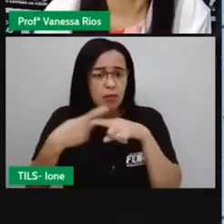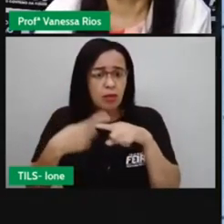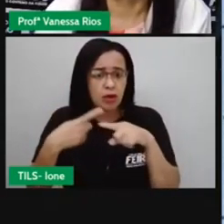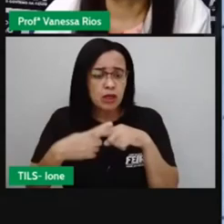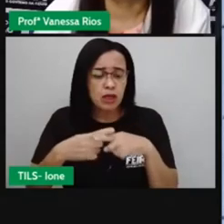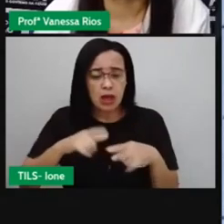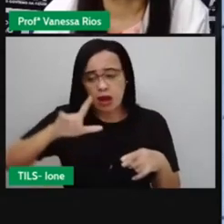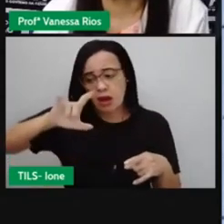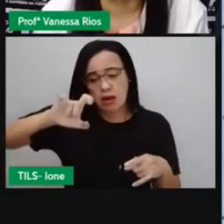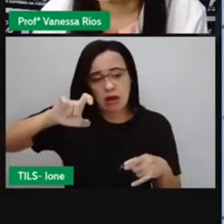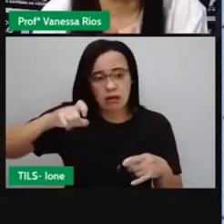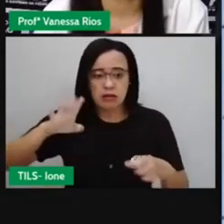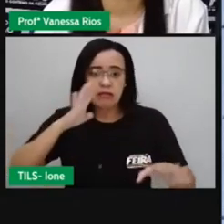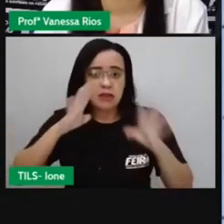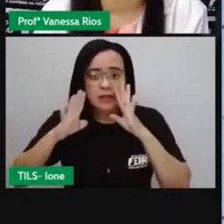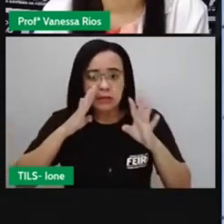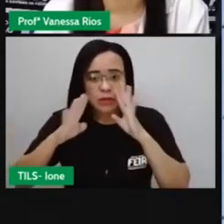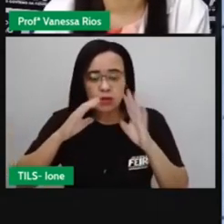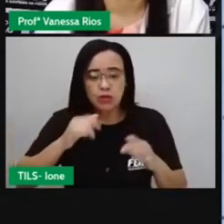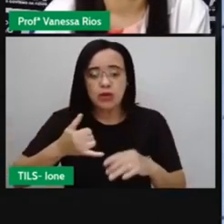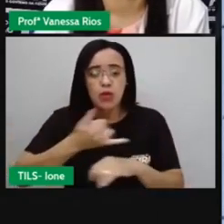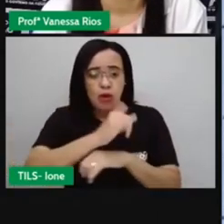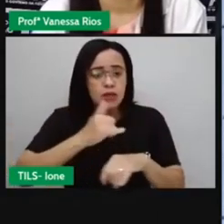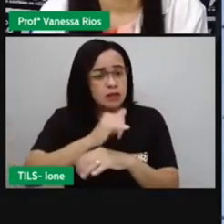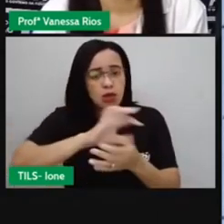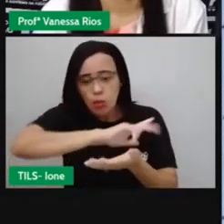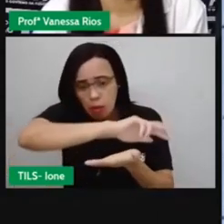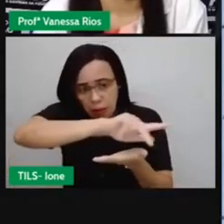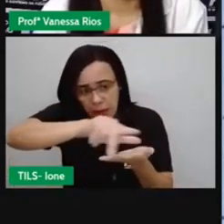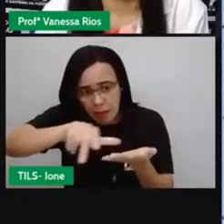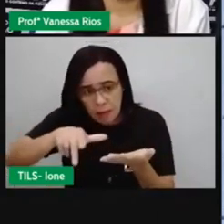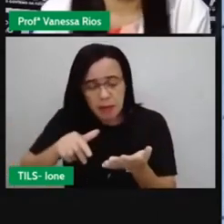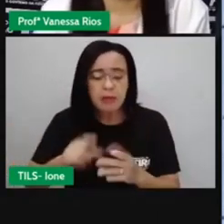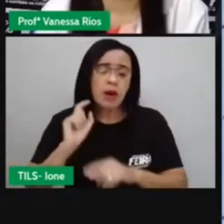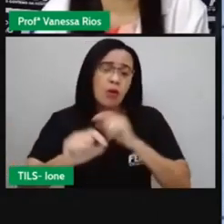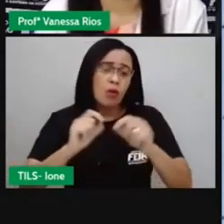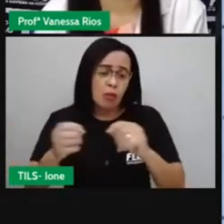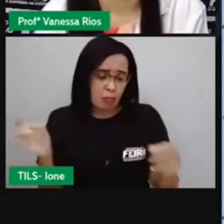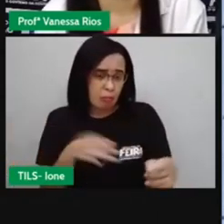ser que seja o medo também, né? De muitas outras pessoas.